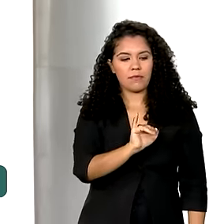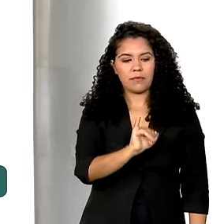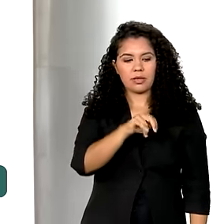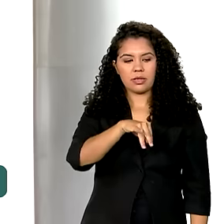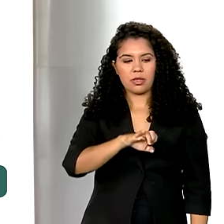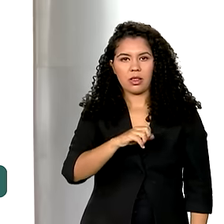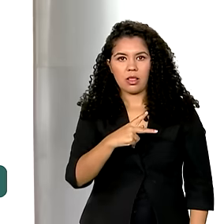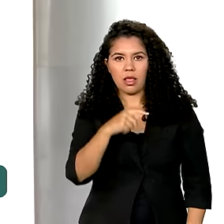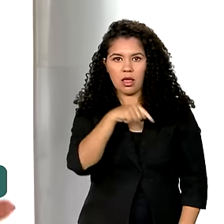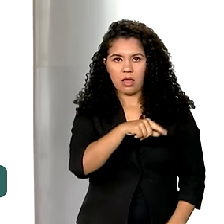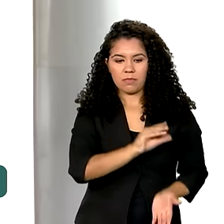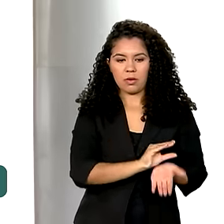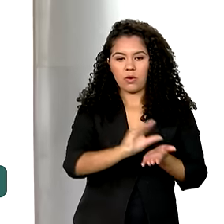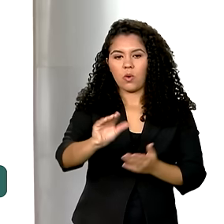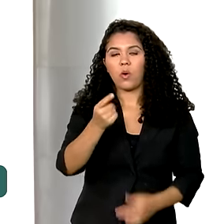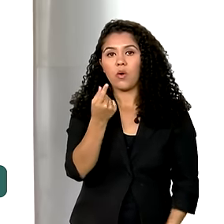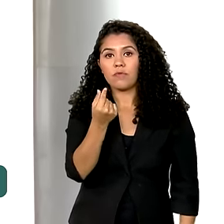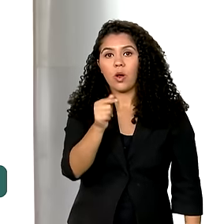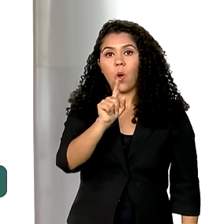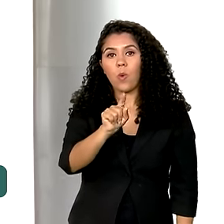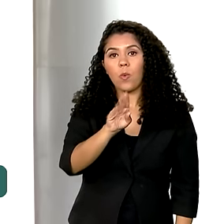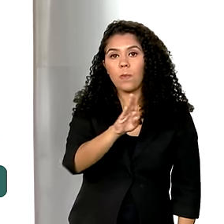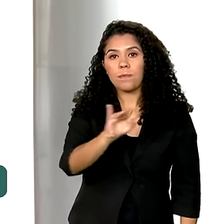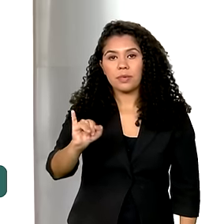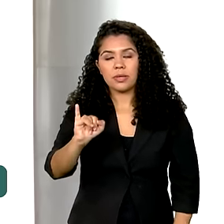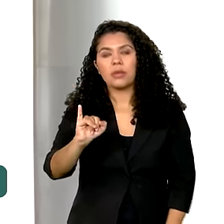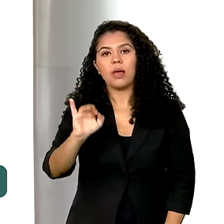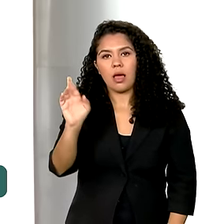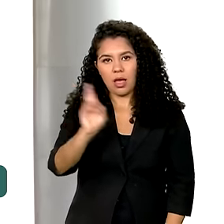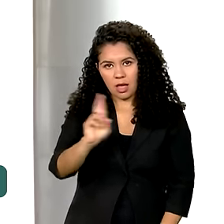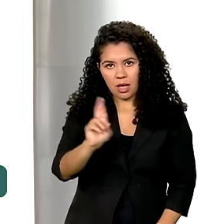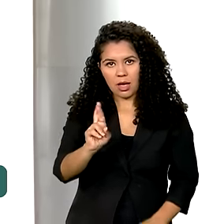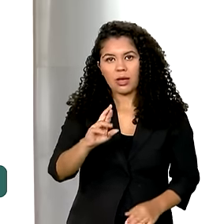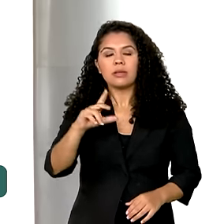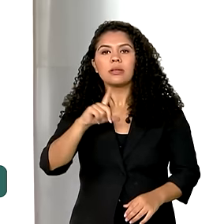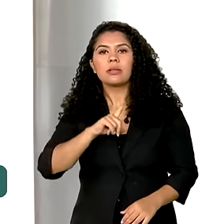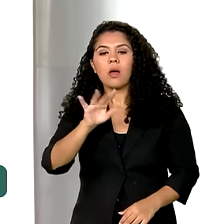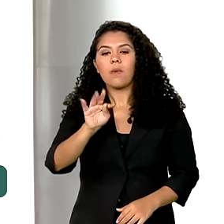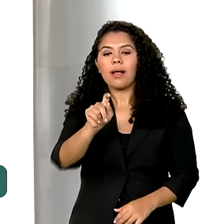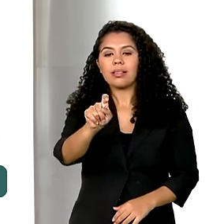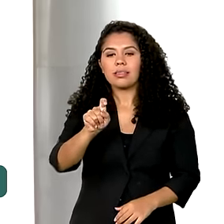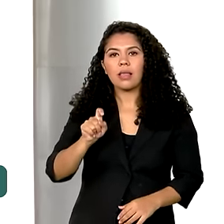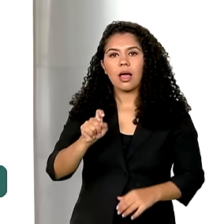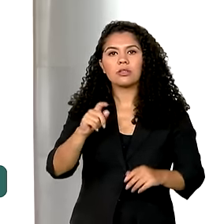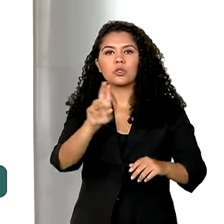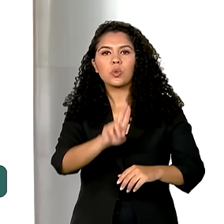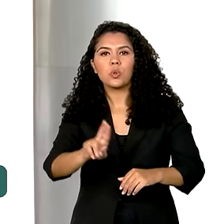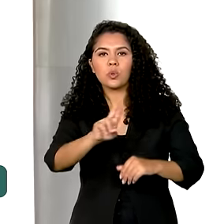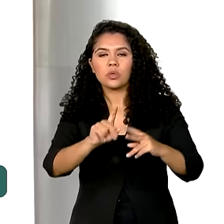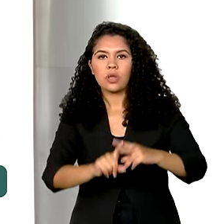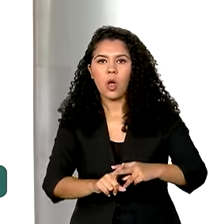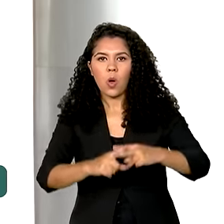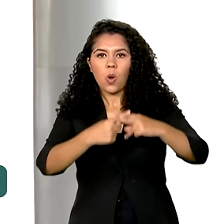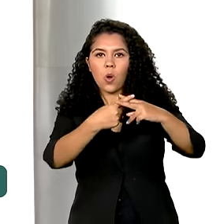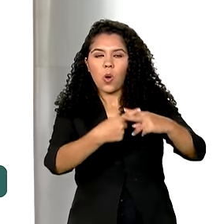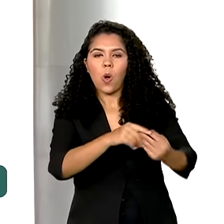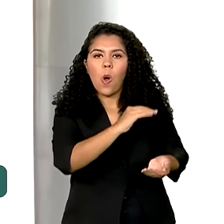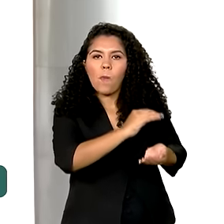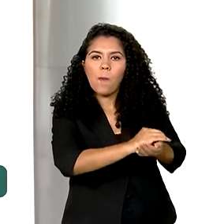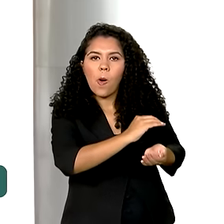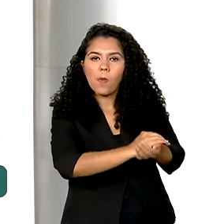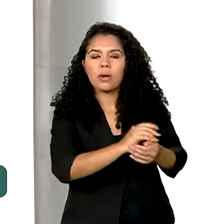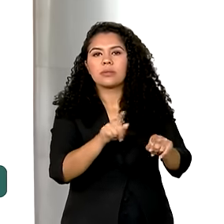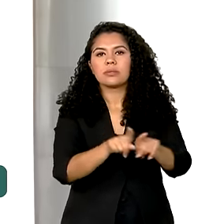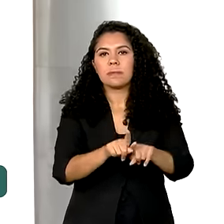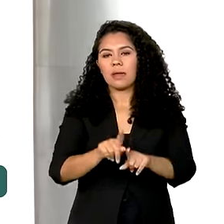Será disponibilizado R 1,5 bilhão com taxa referencial, que é usada para a correção da poupança e do FGTS,